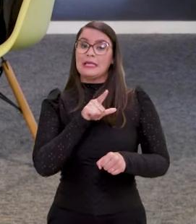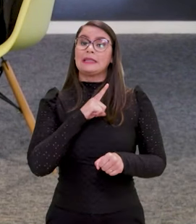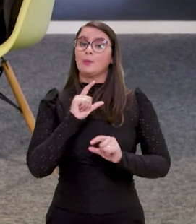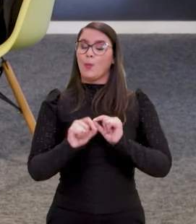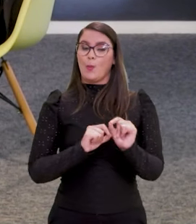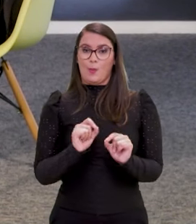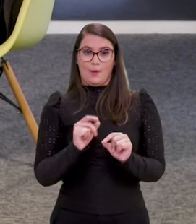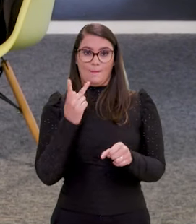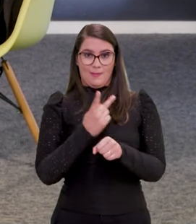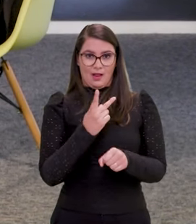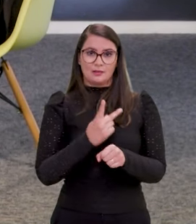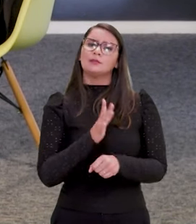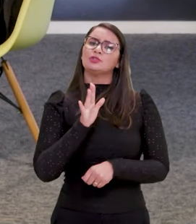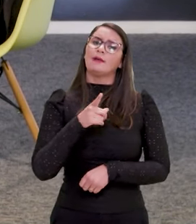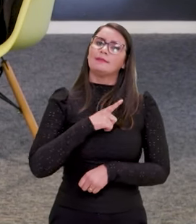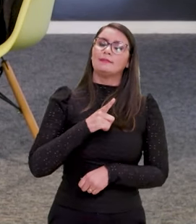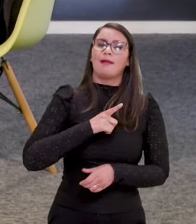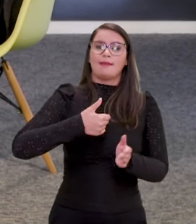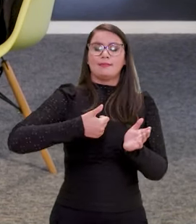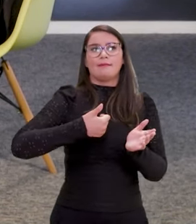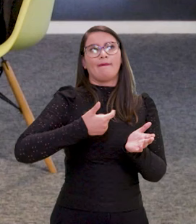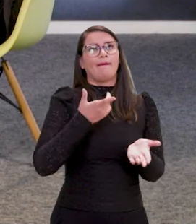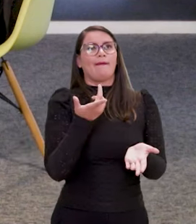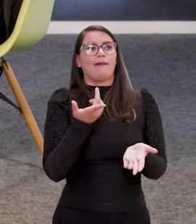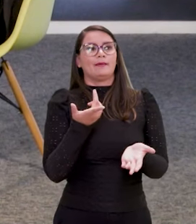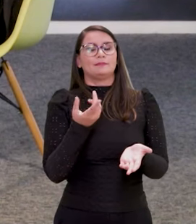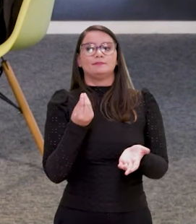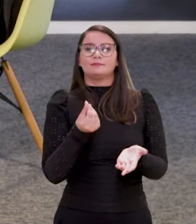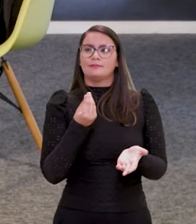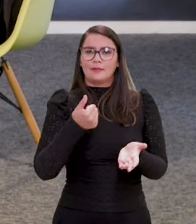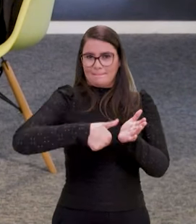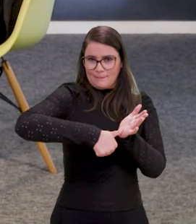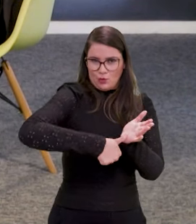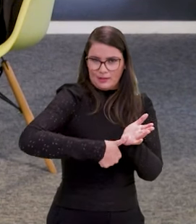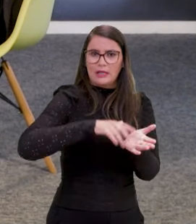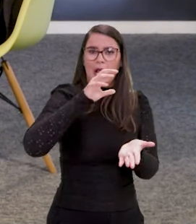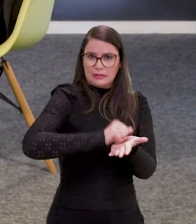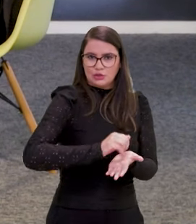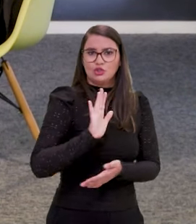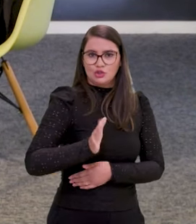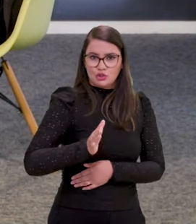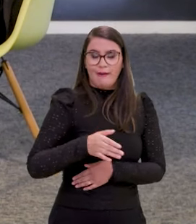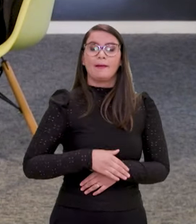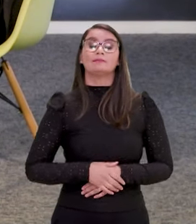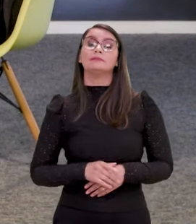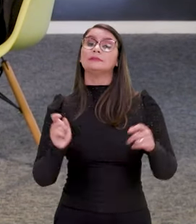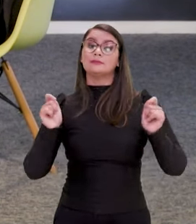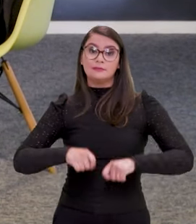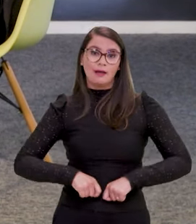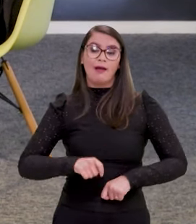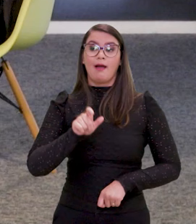o que ele já confere para você? Você já tem uma biometria registrada, você